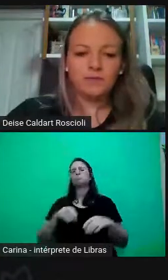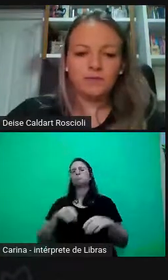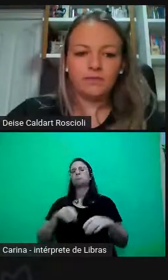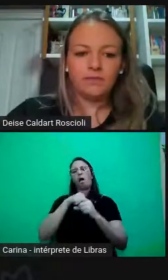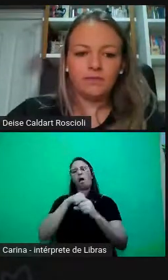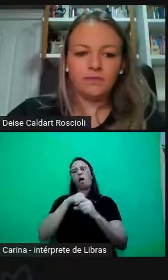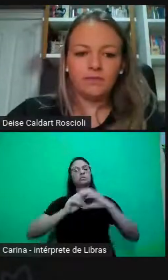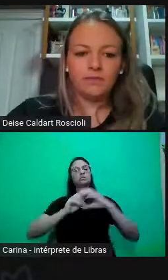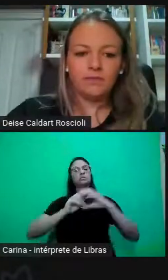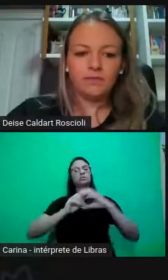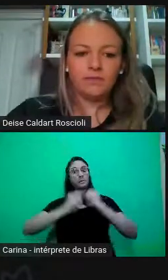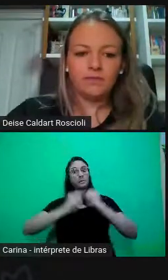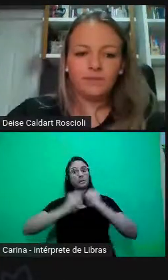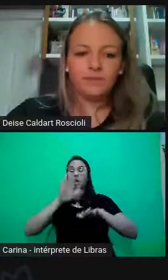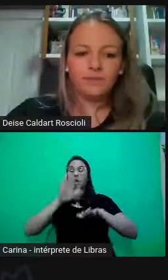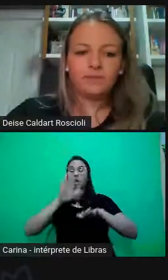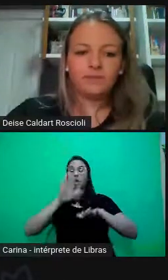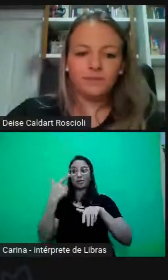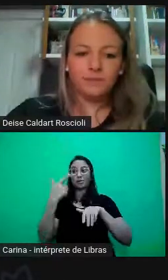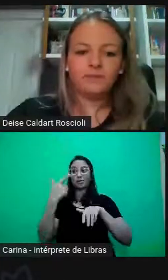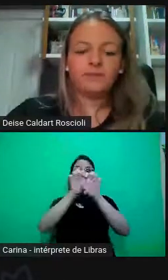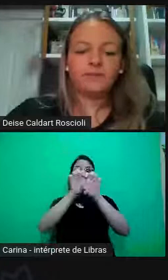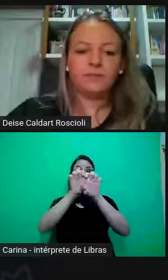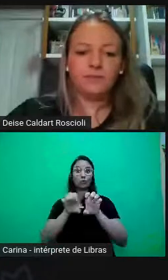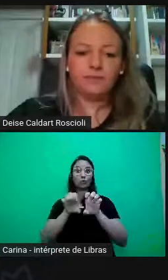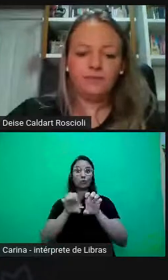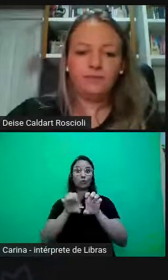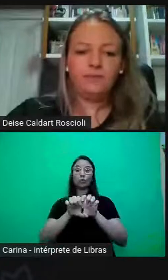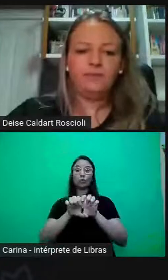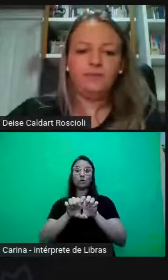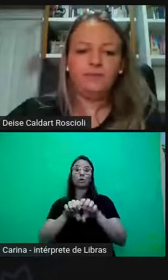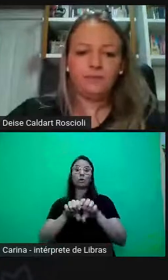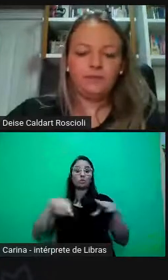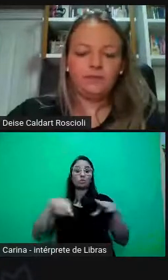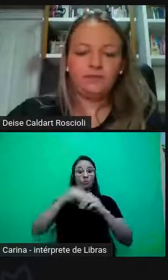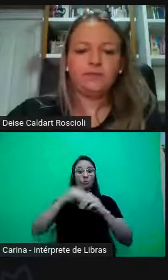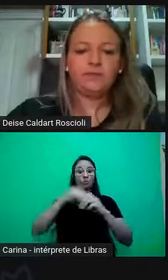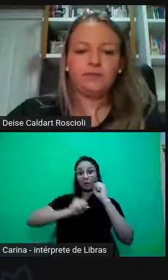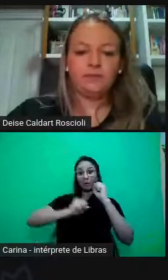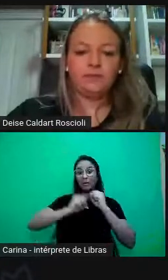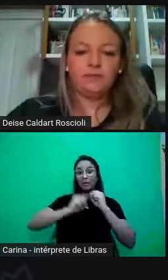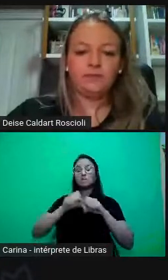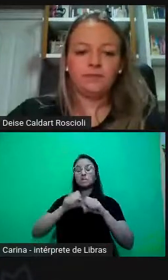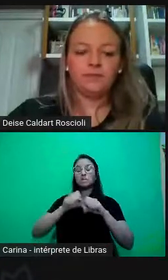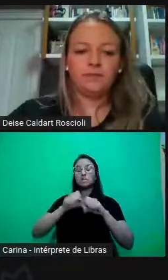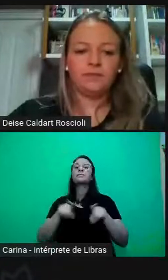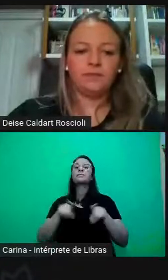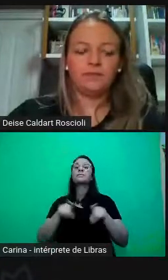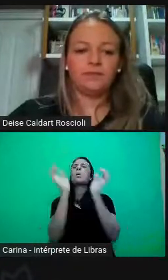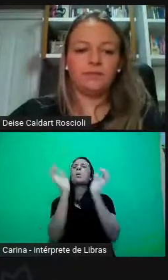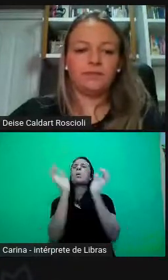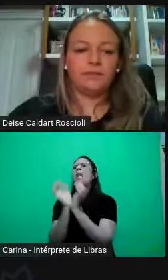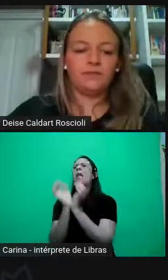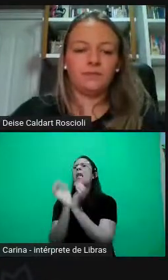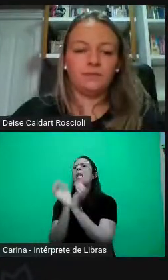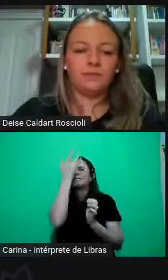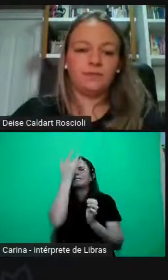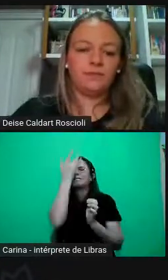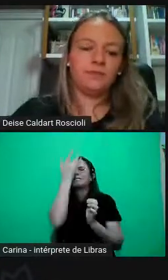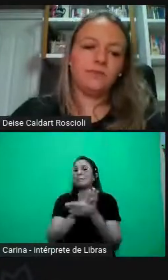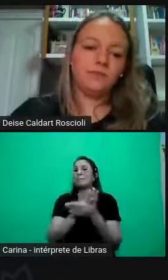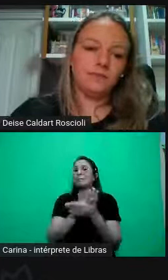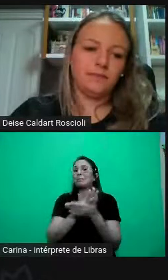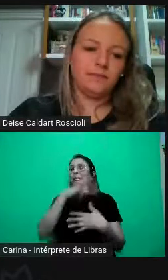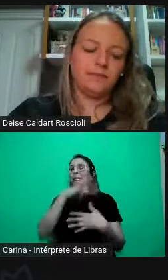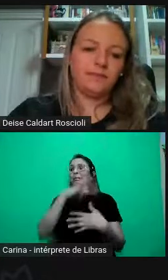física de acessibilidade nessas organizações, ou os colegas, as colegas de trabalho não sabem falar Libras, e aí a pessoa